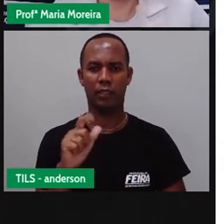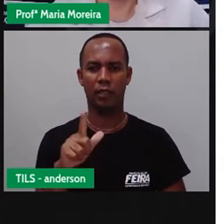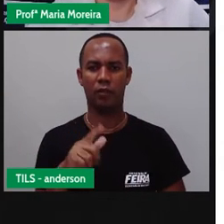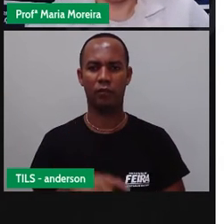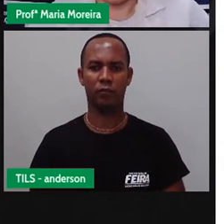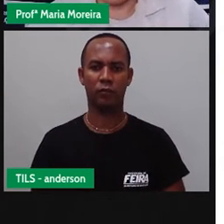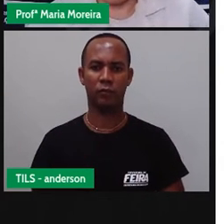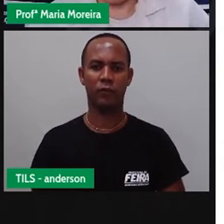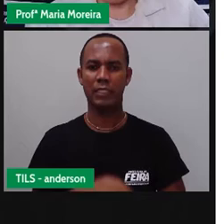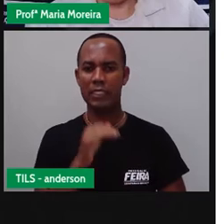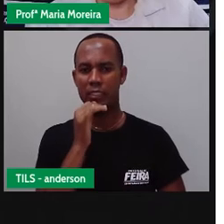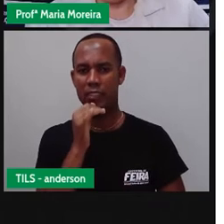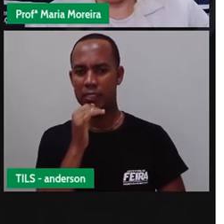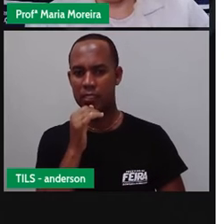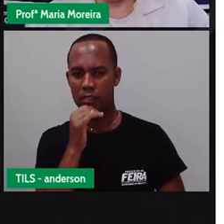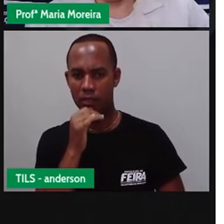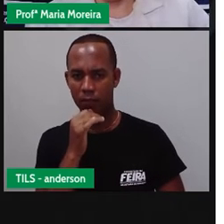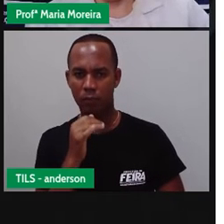harmonia?